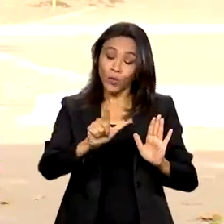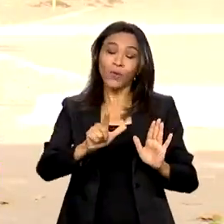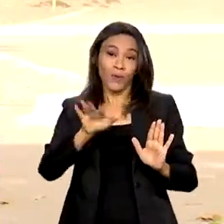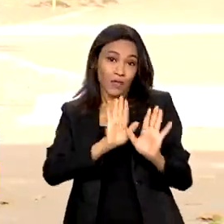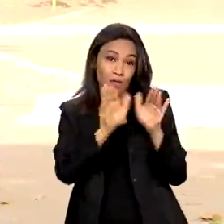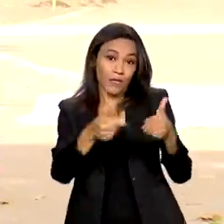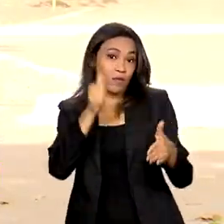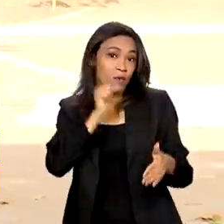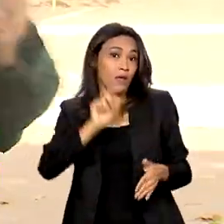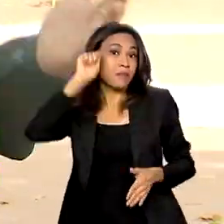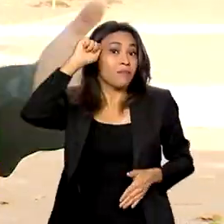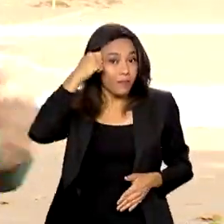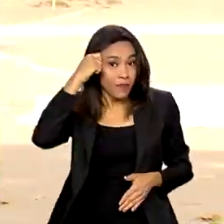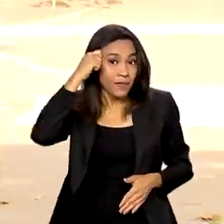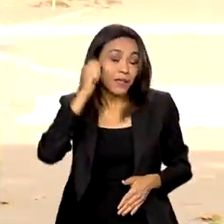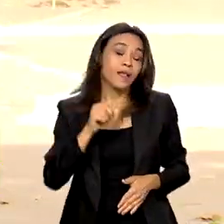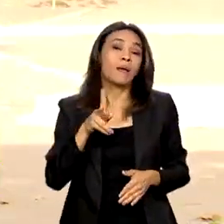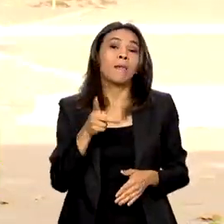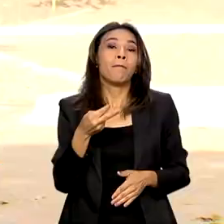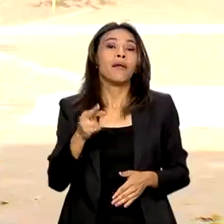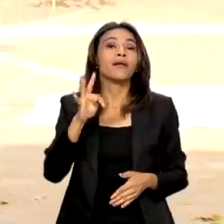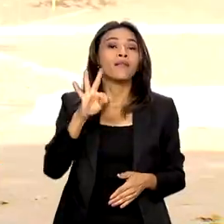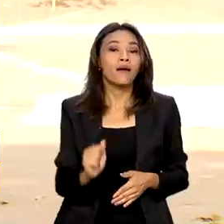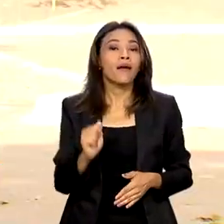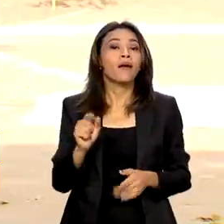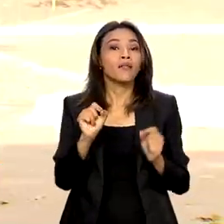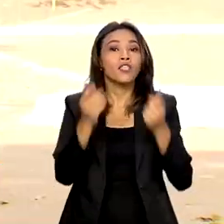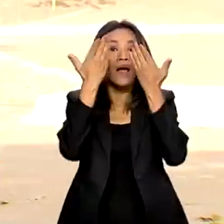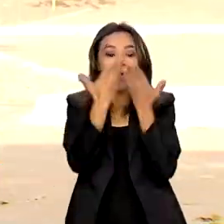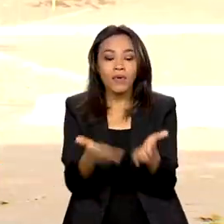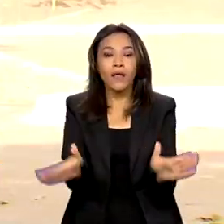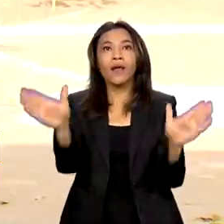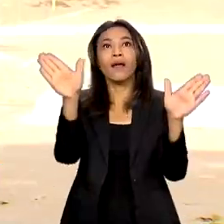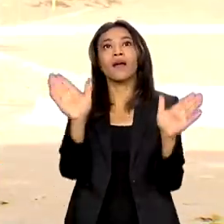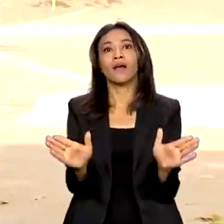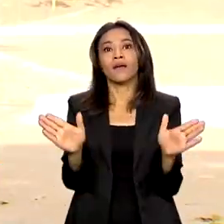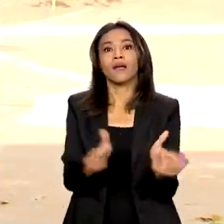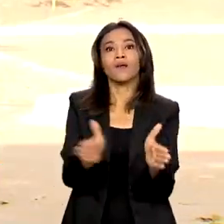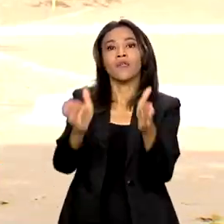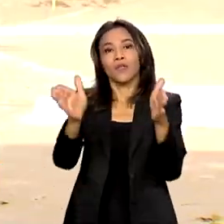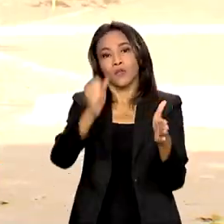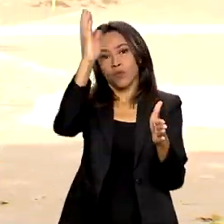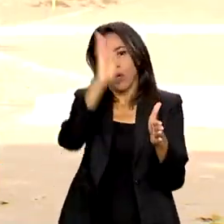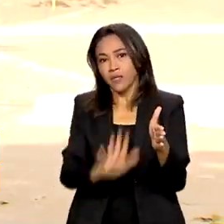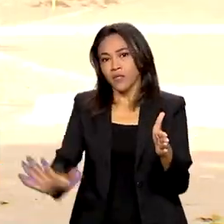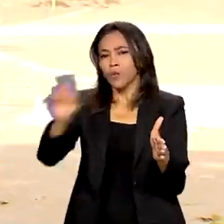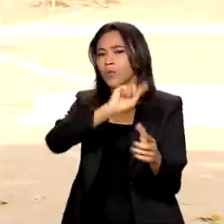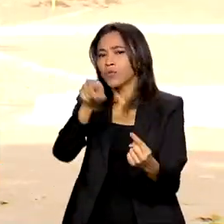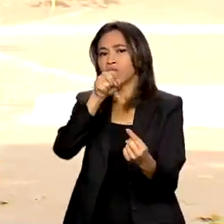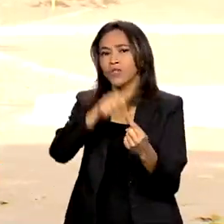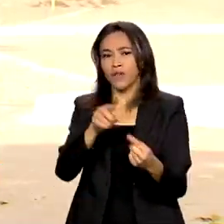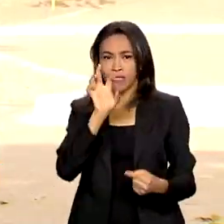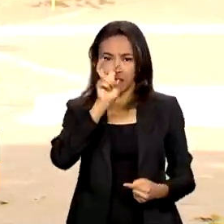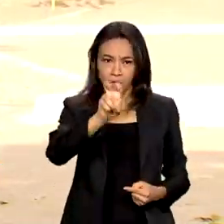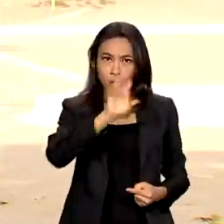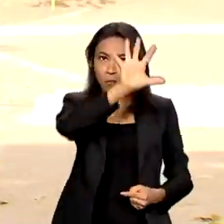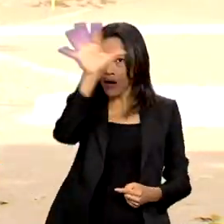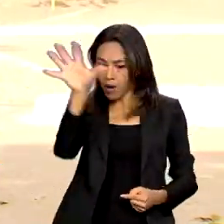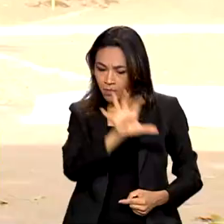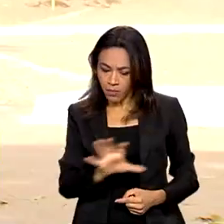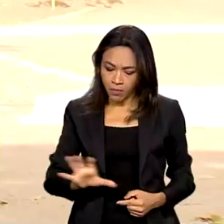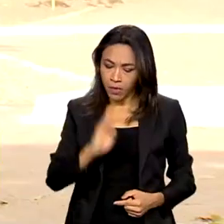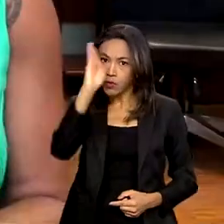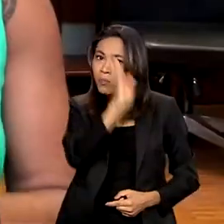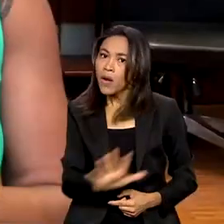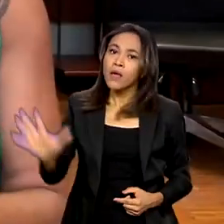encontro Abre Caminhos pelo Brasil. A meta é percorrer as cinco regiões do país até o final